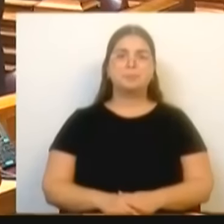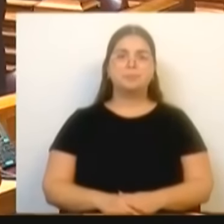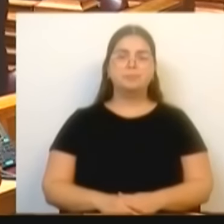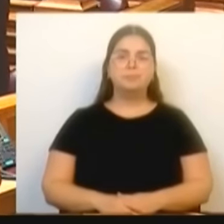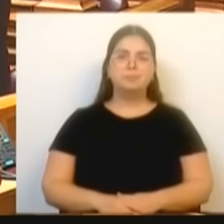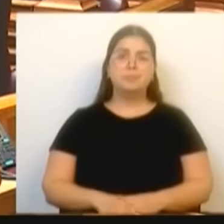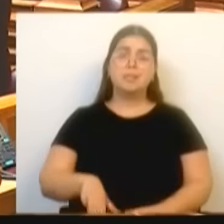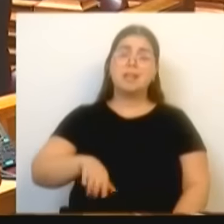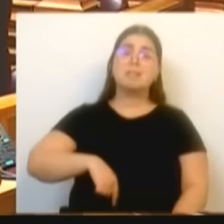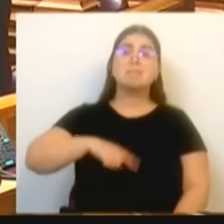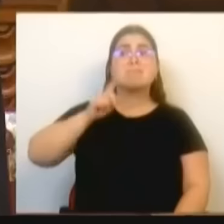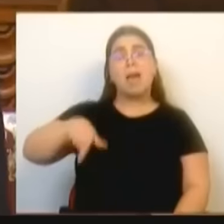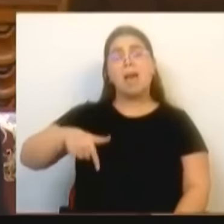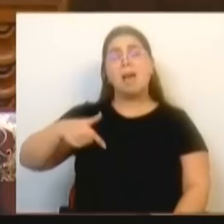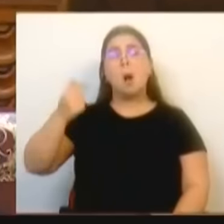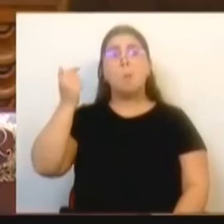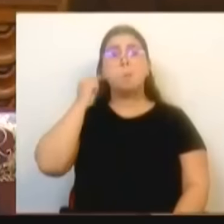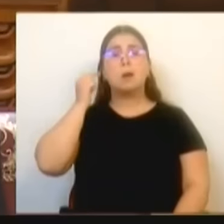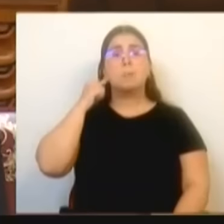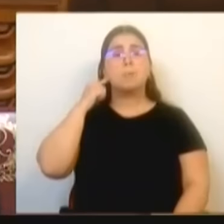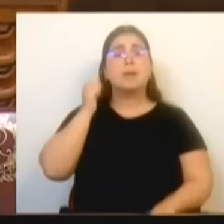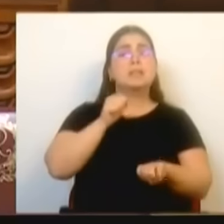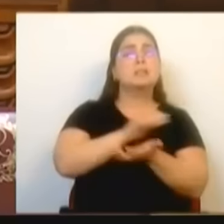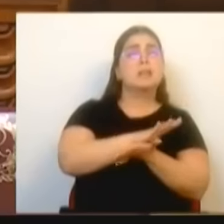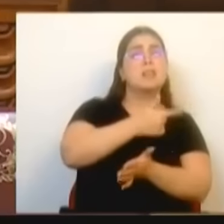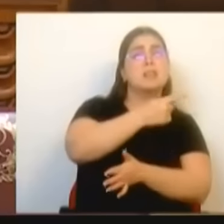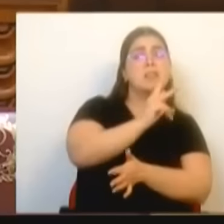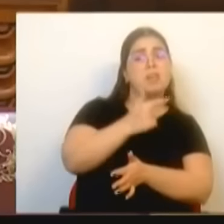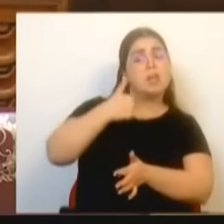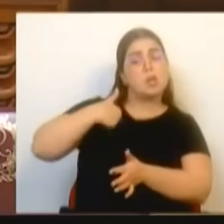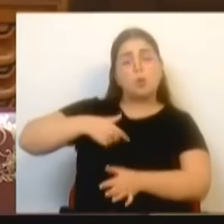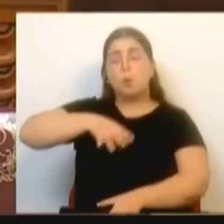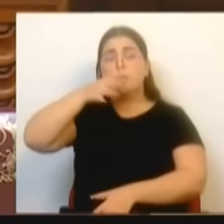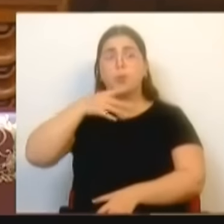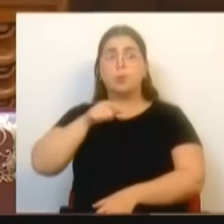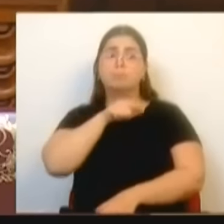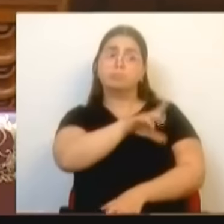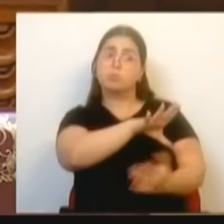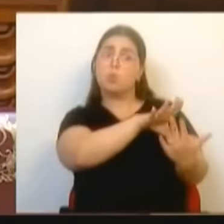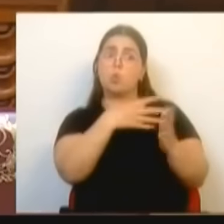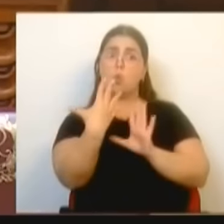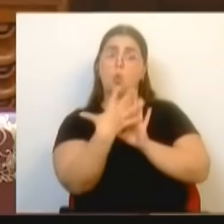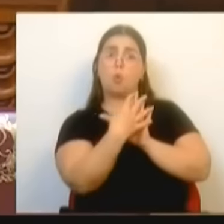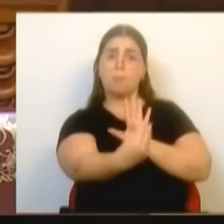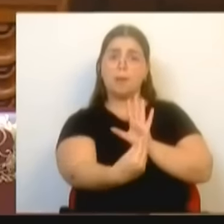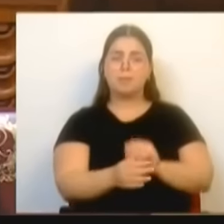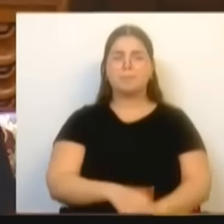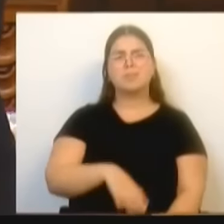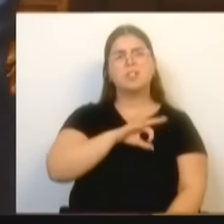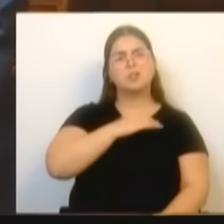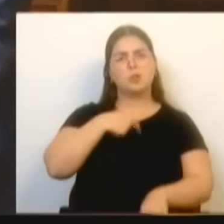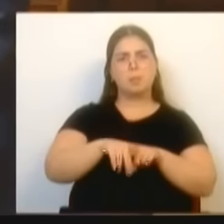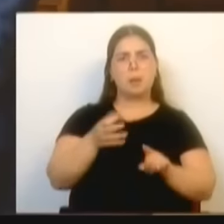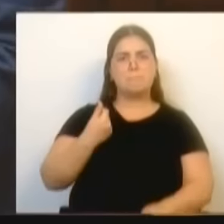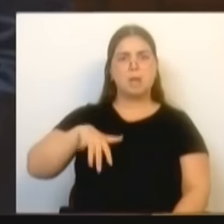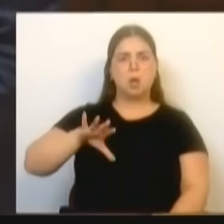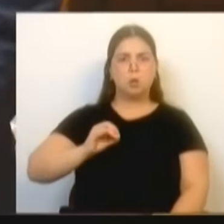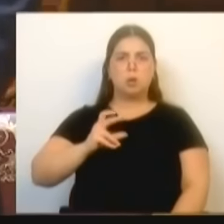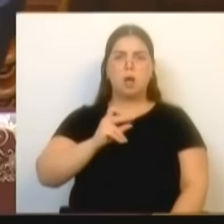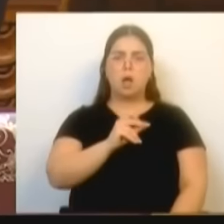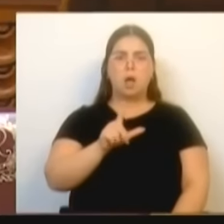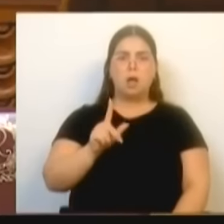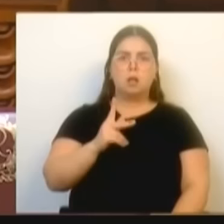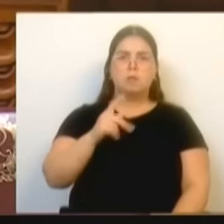Talvez o oiçamos hoje, em algum canal, a dizer o que eu estou aqui mesmo a acabar de dizer. Sr. Deputado Pedro Delgado Alves, sim. Sim.